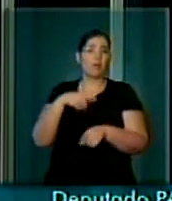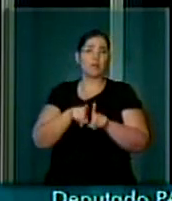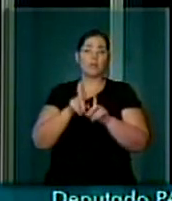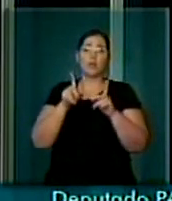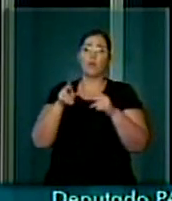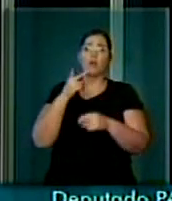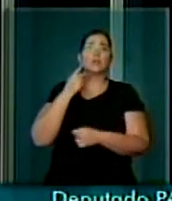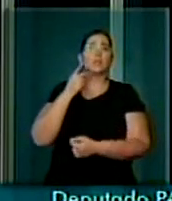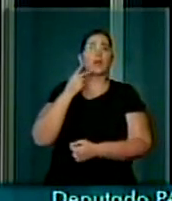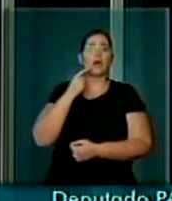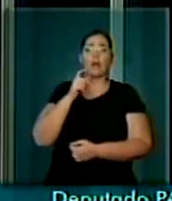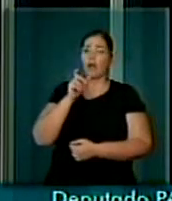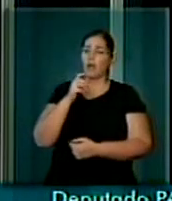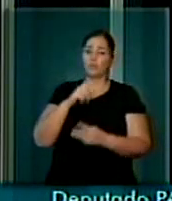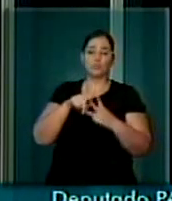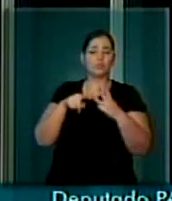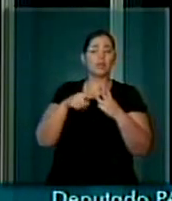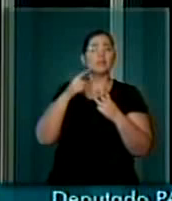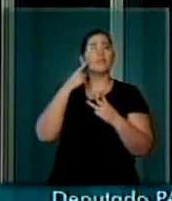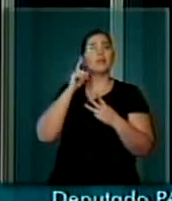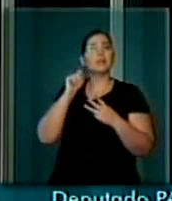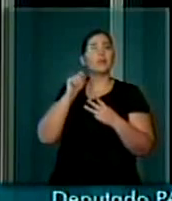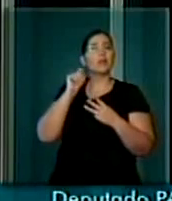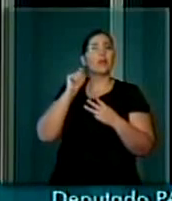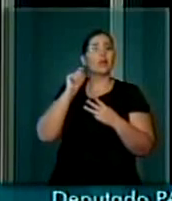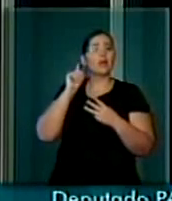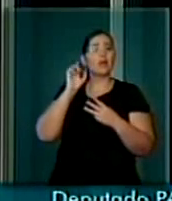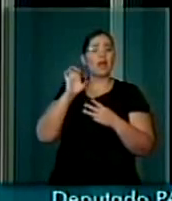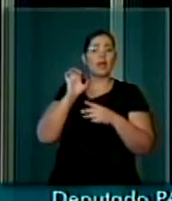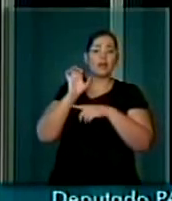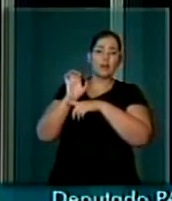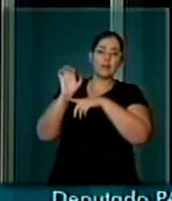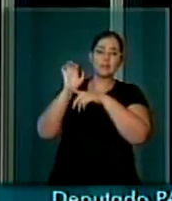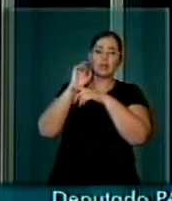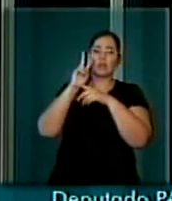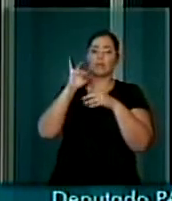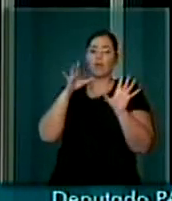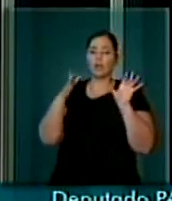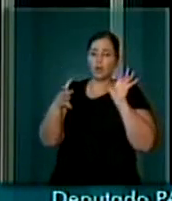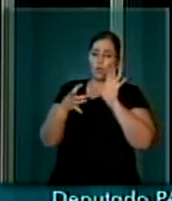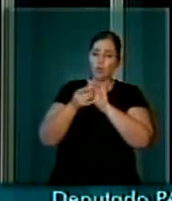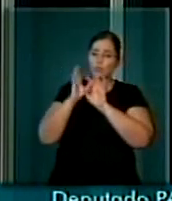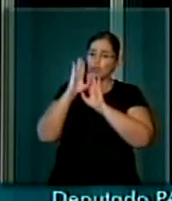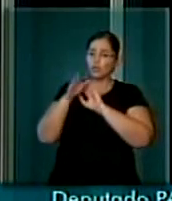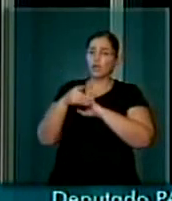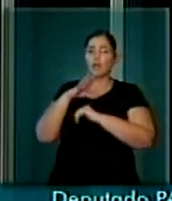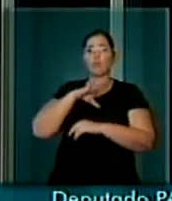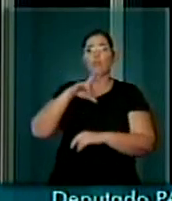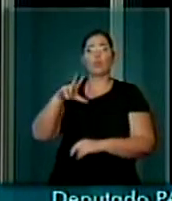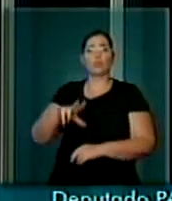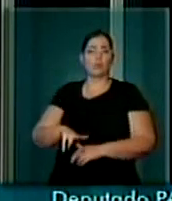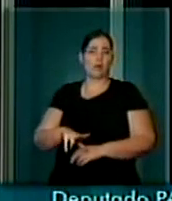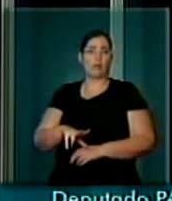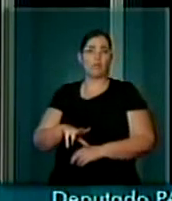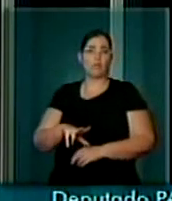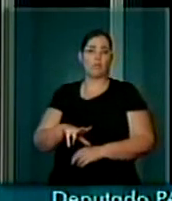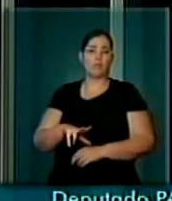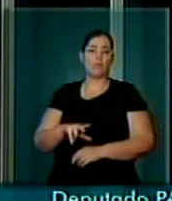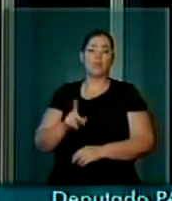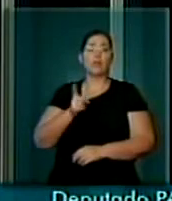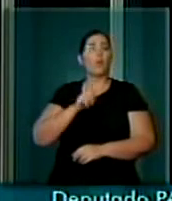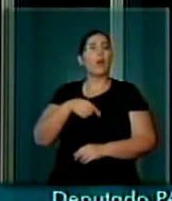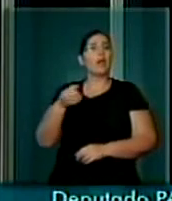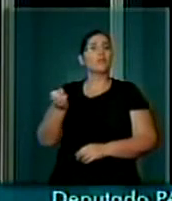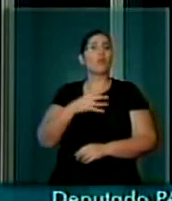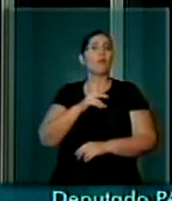Ceará, eram tidos como províncias que estariam ligadas diretamente a Portugal e não à nova